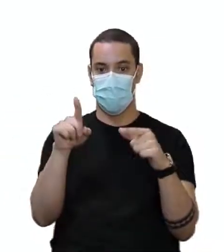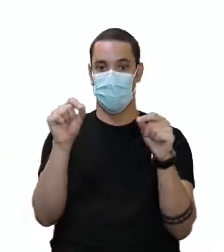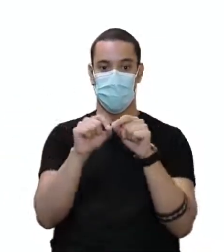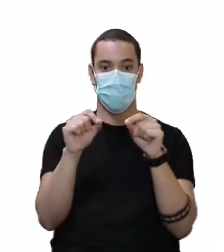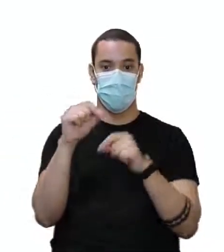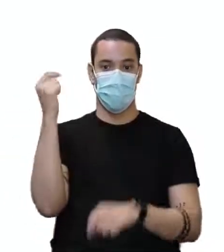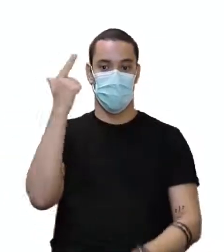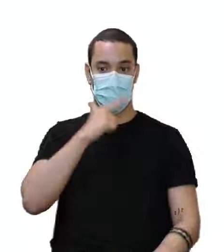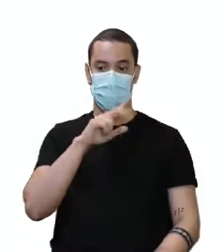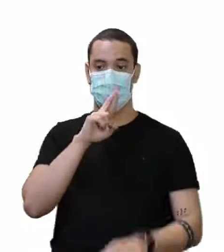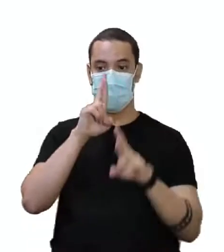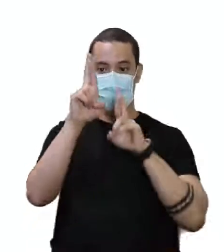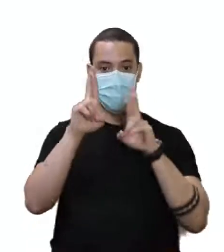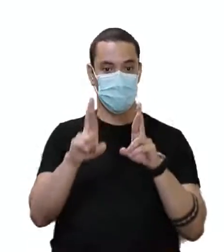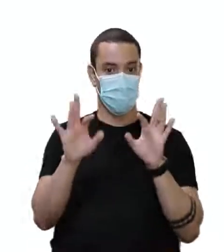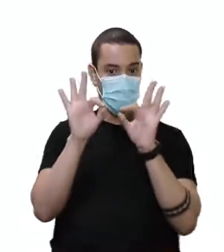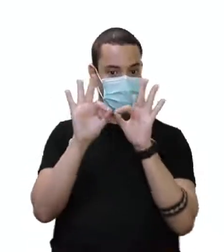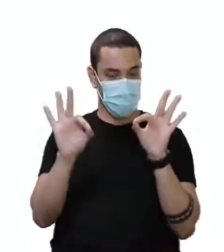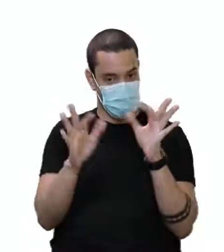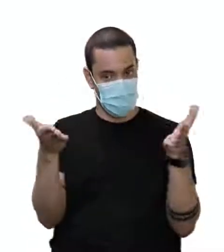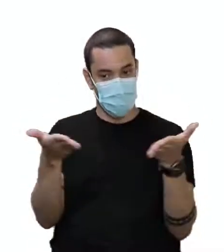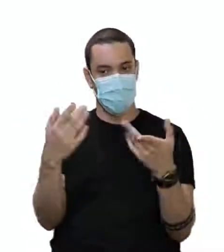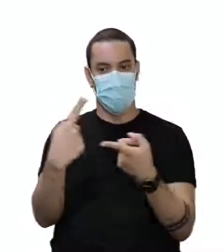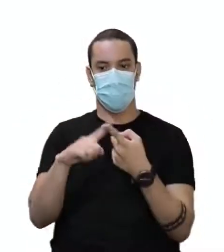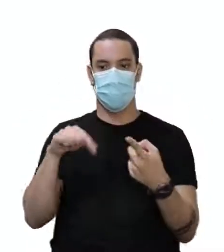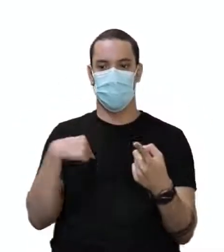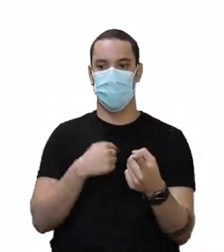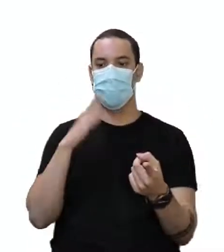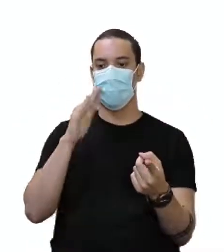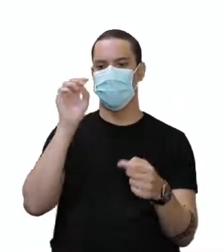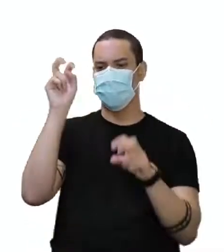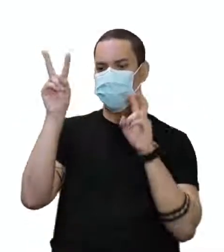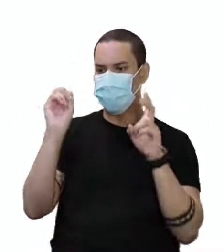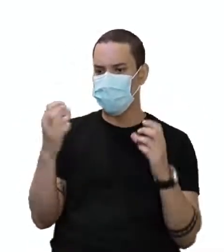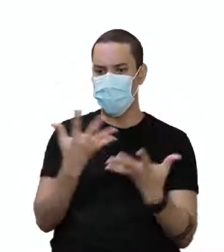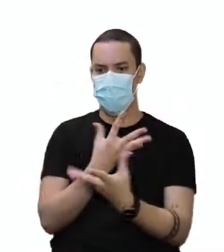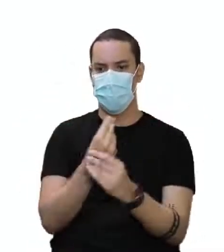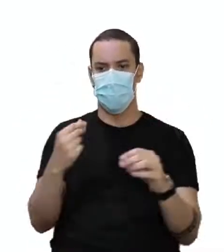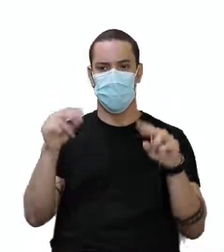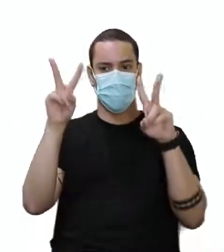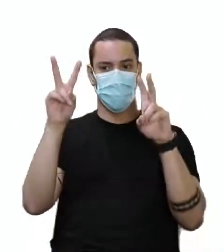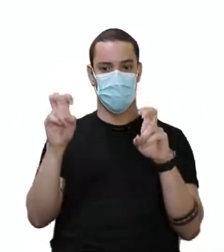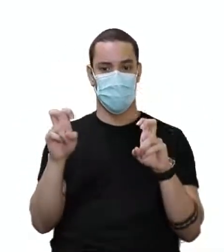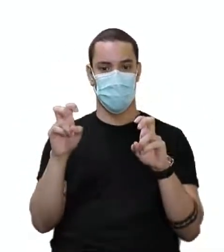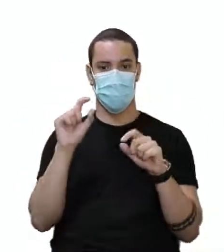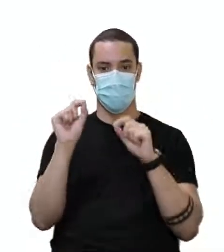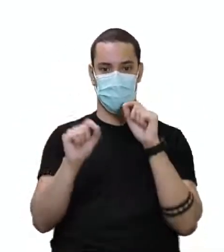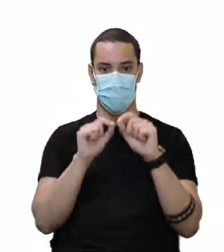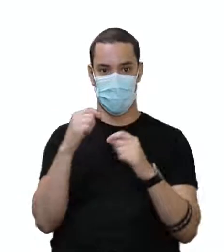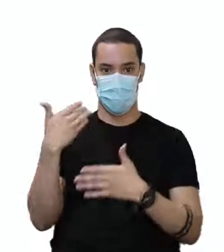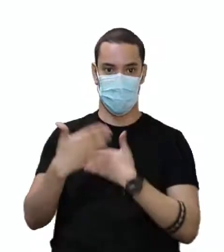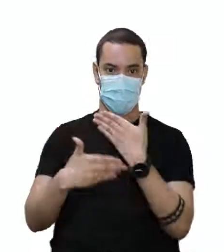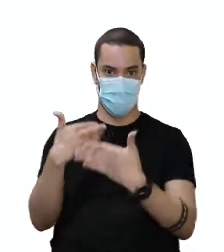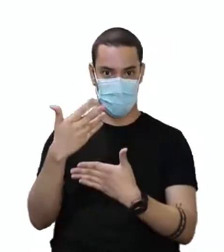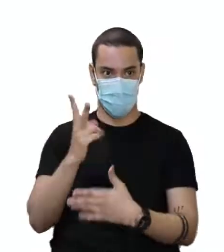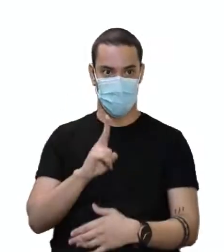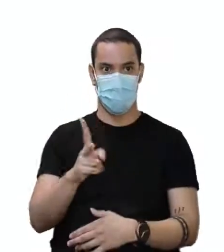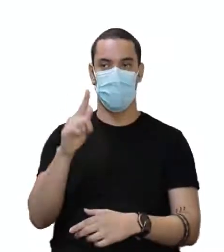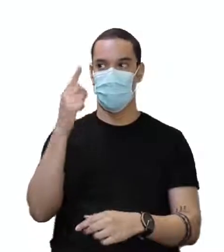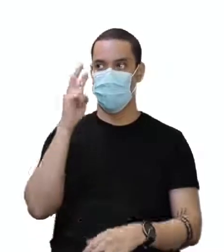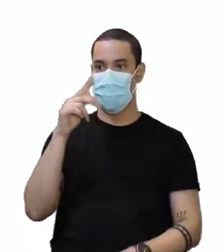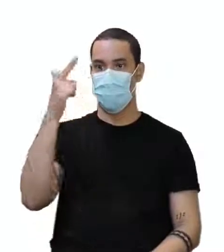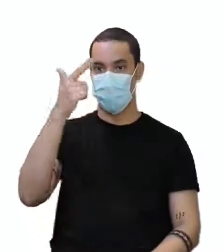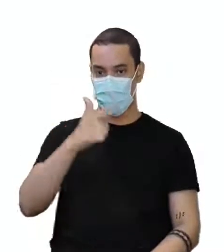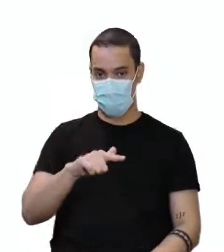vai conseguir responder essa frase agora, porque a gente já viu muito sobre o past continuous, mas vamos ver mais